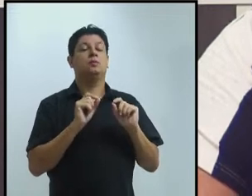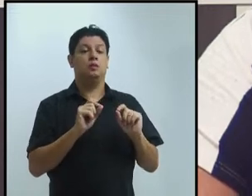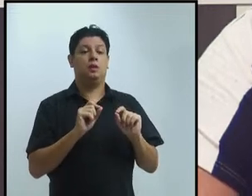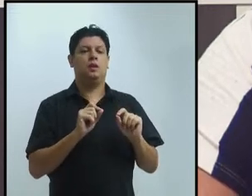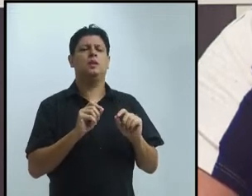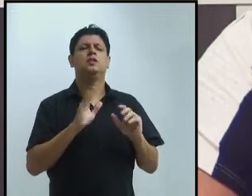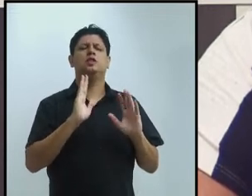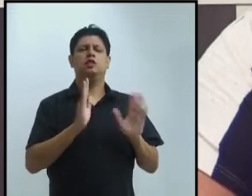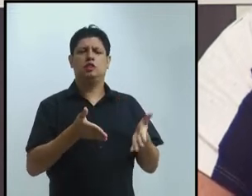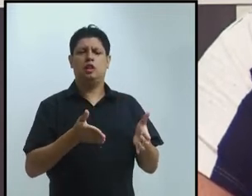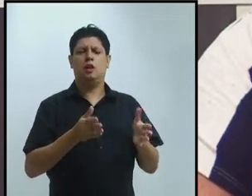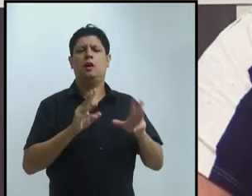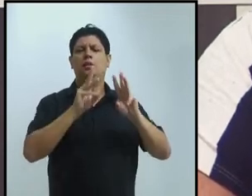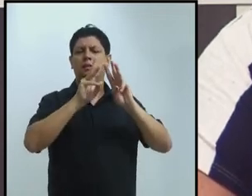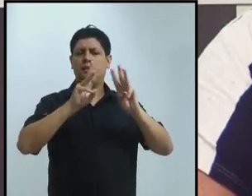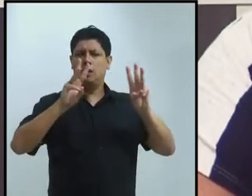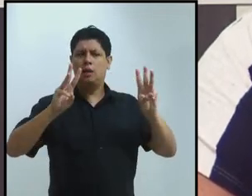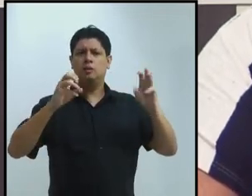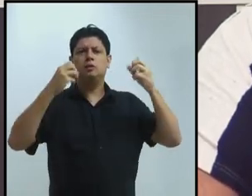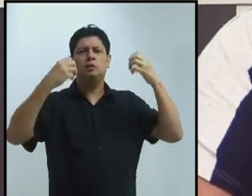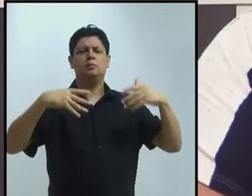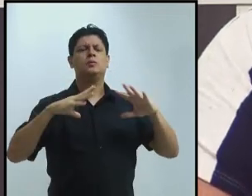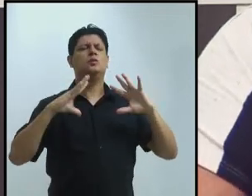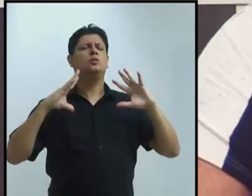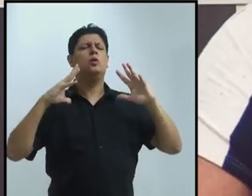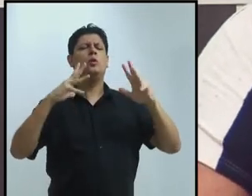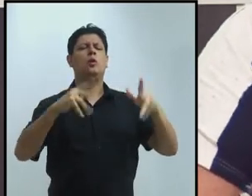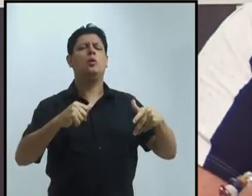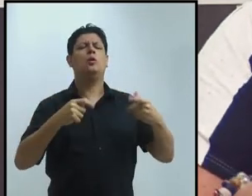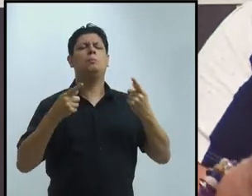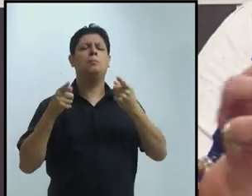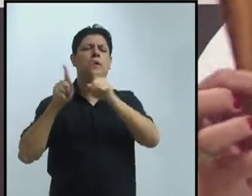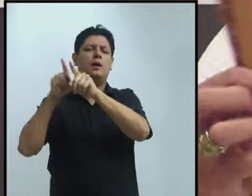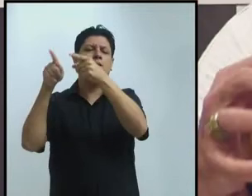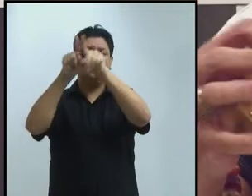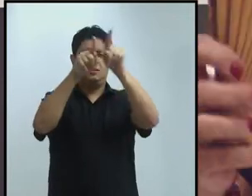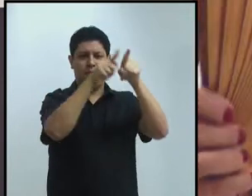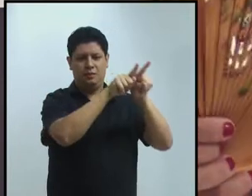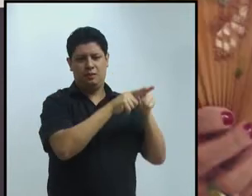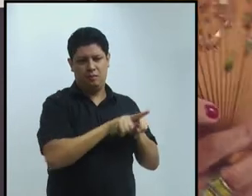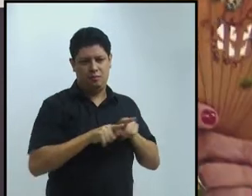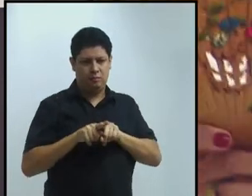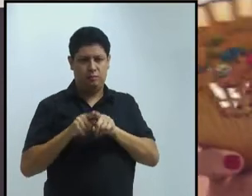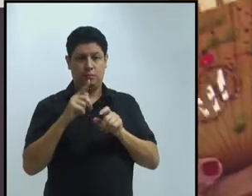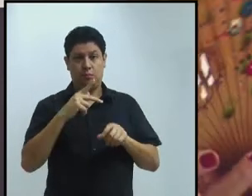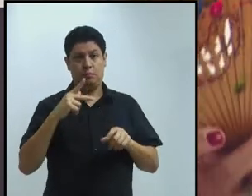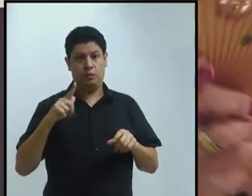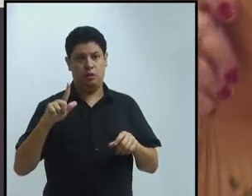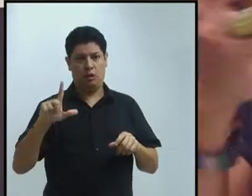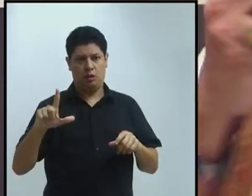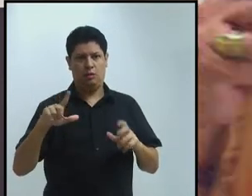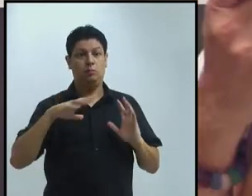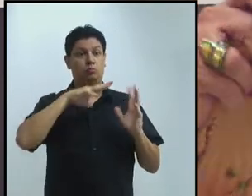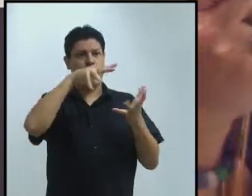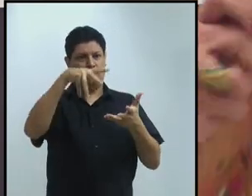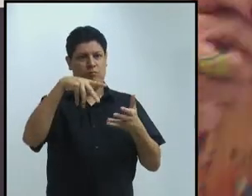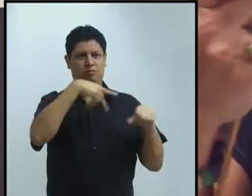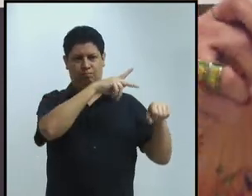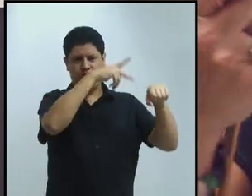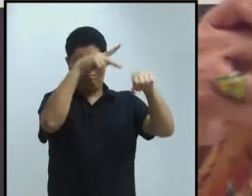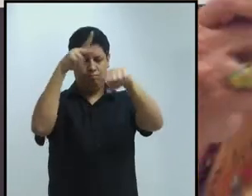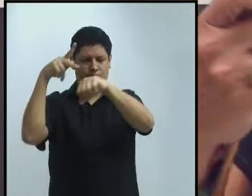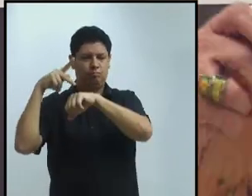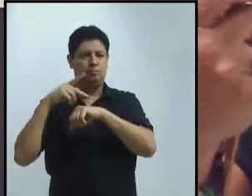isso está lá na página, ou vai estar, ou cada professor vai contar da sua experiência, eu prefiro